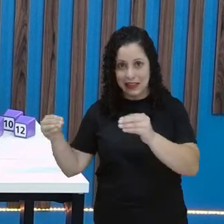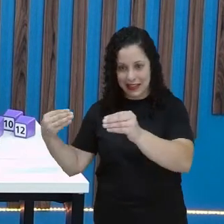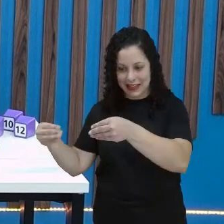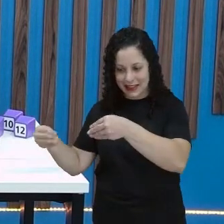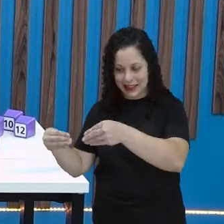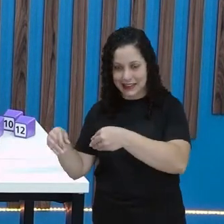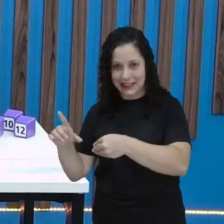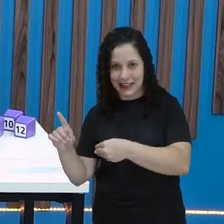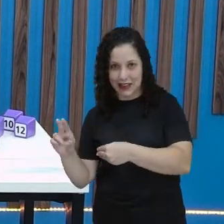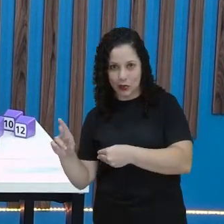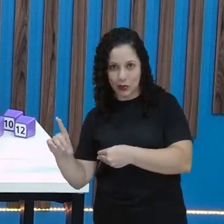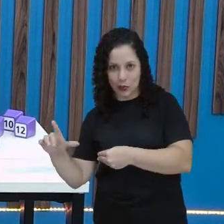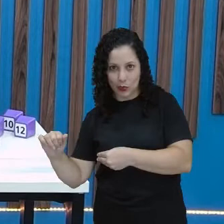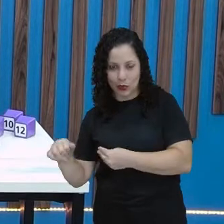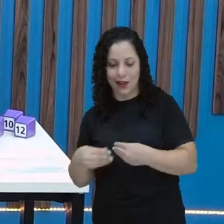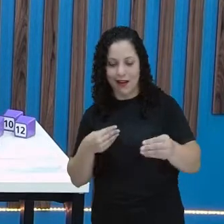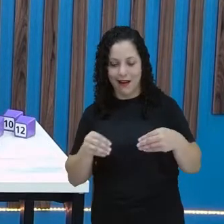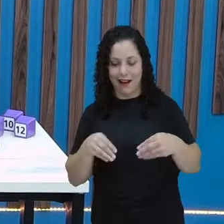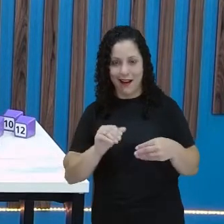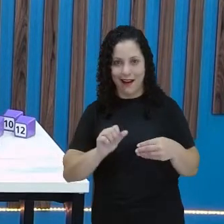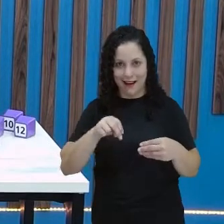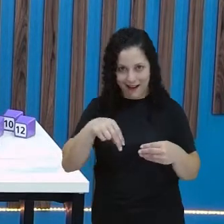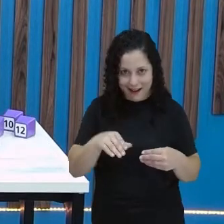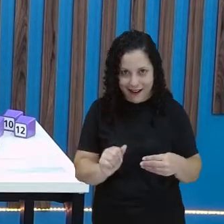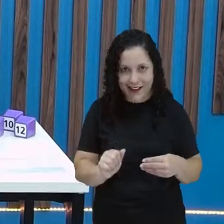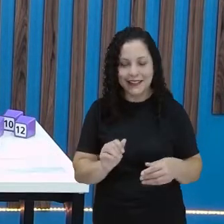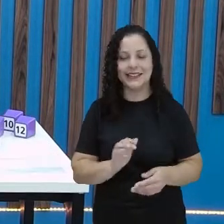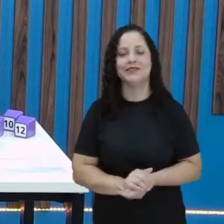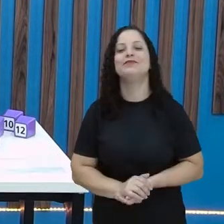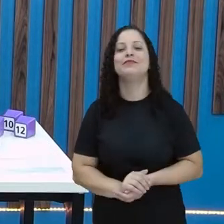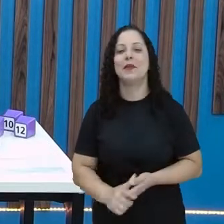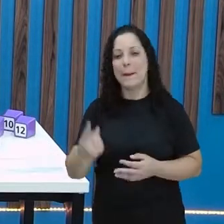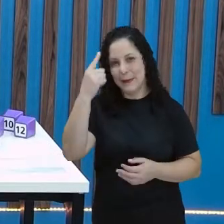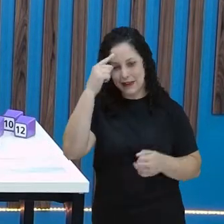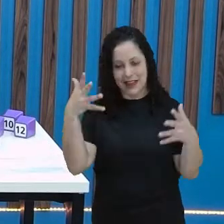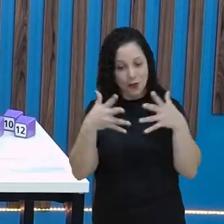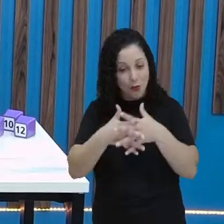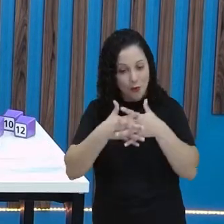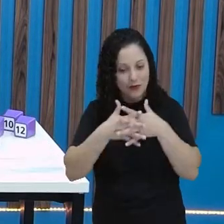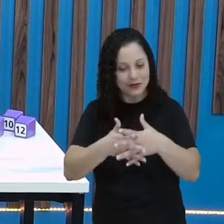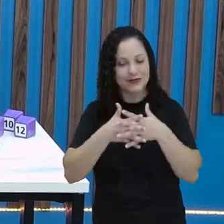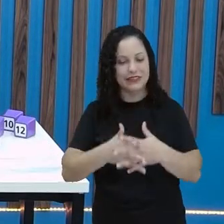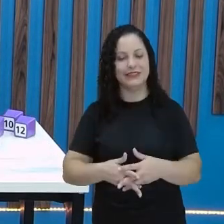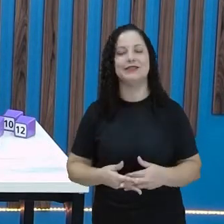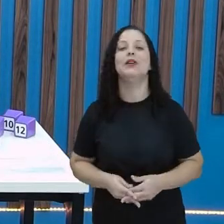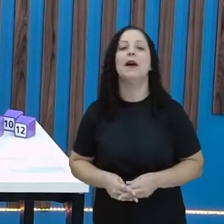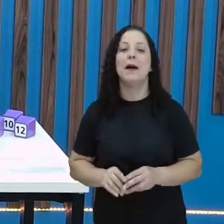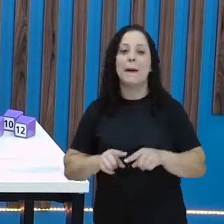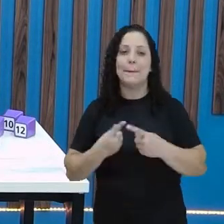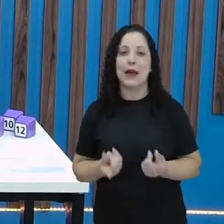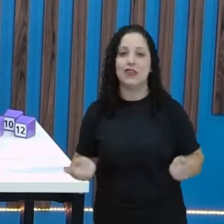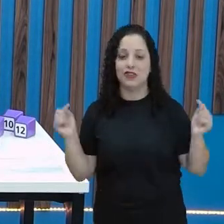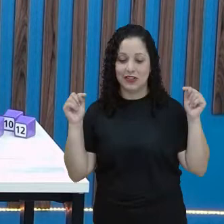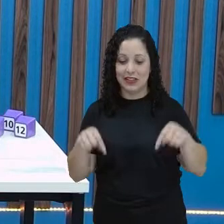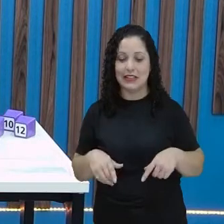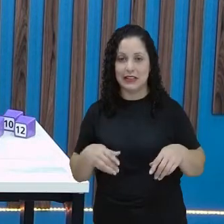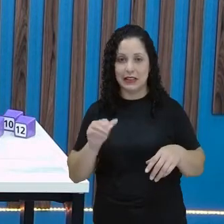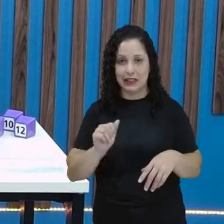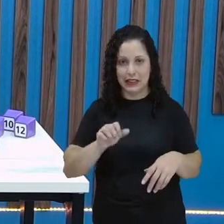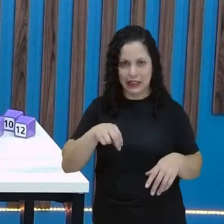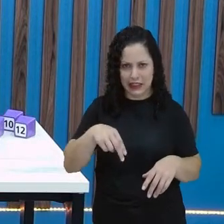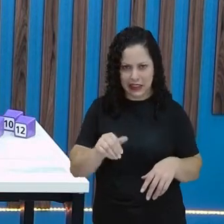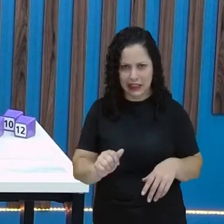Duda. E esse é o de Ana. Então, eu acertei, certo? Pensei que tinha confundido o nome na hora de colocar o slide. Então, o saco de Ana tinha